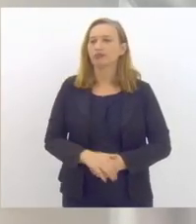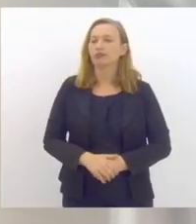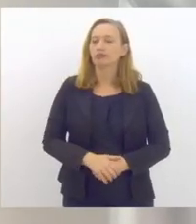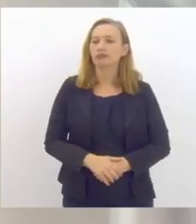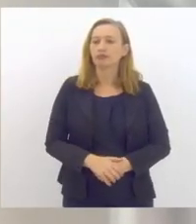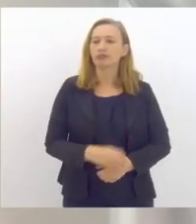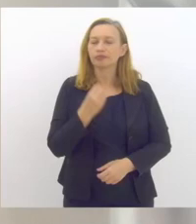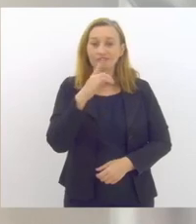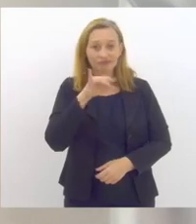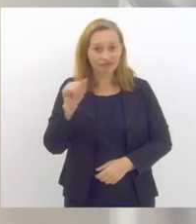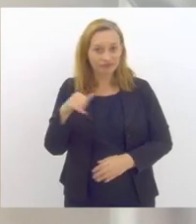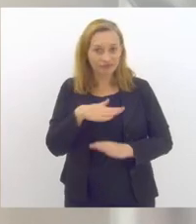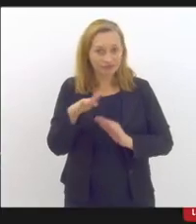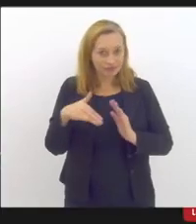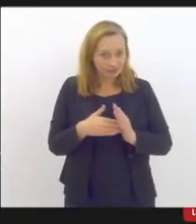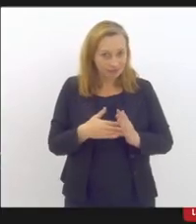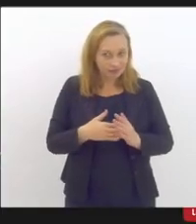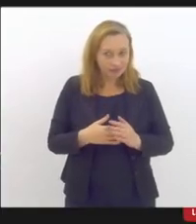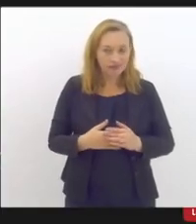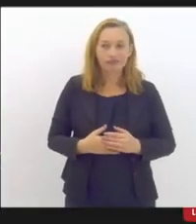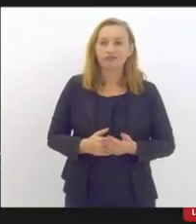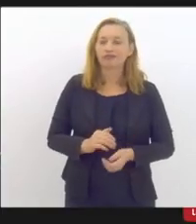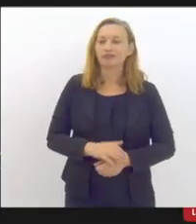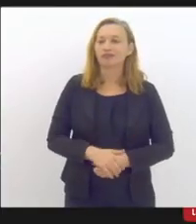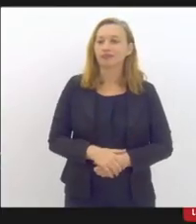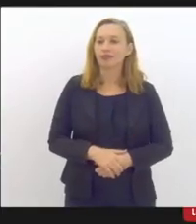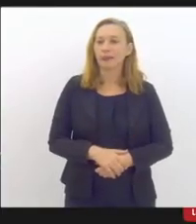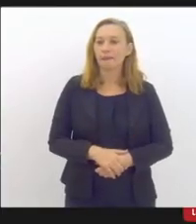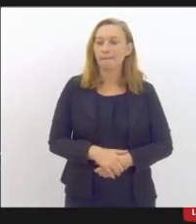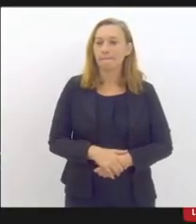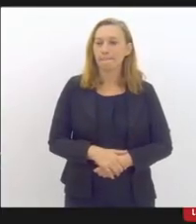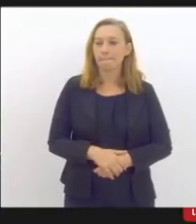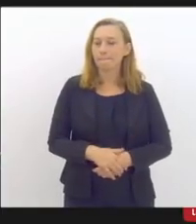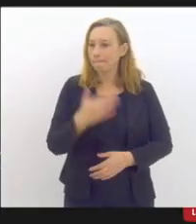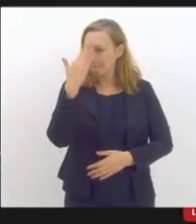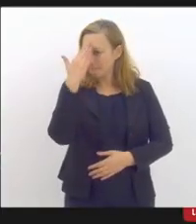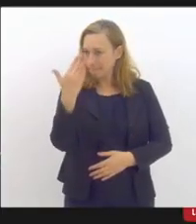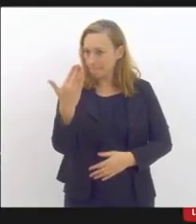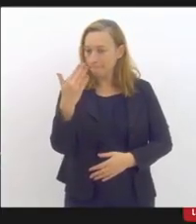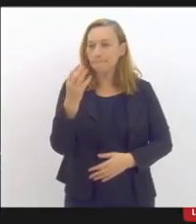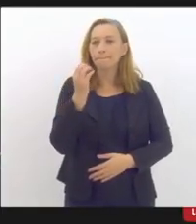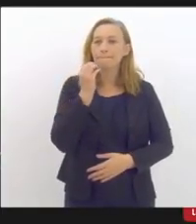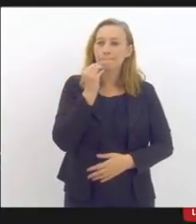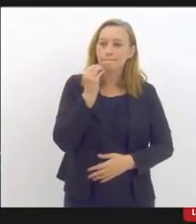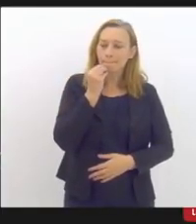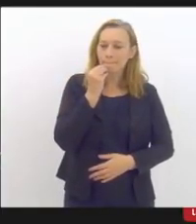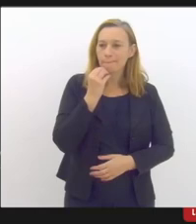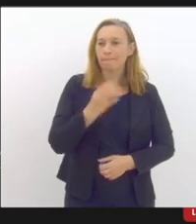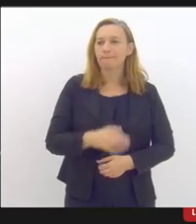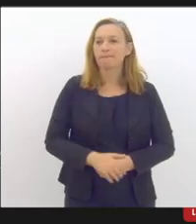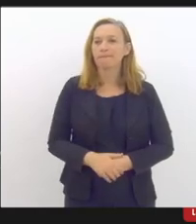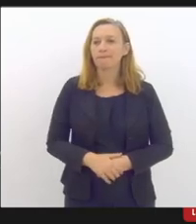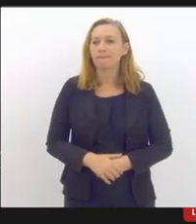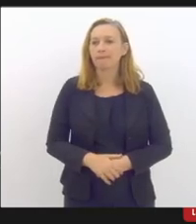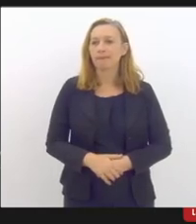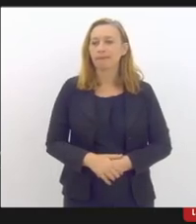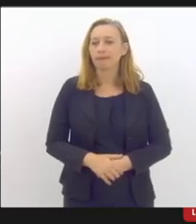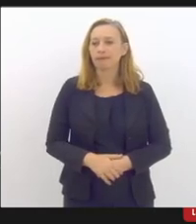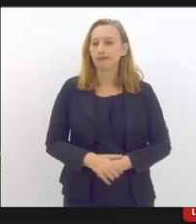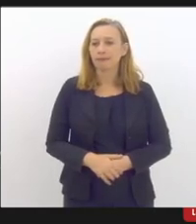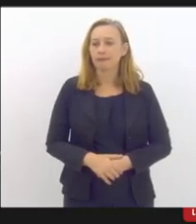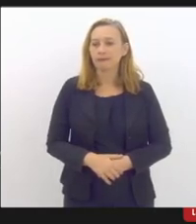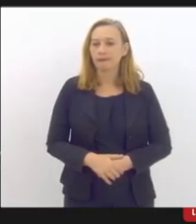Bom dia a todos bom dia a todas gostaria de agradecer a oportunidade né então sou